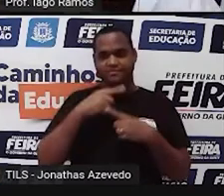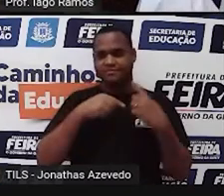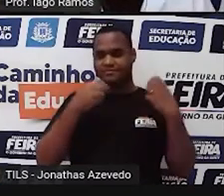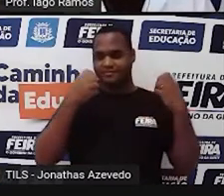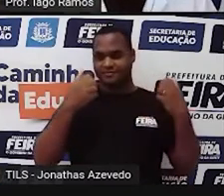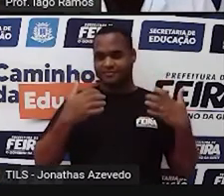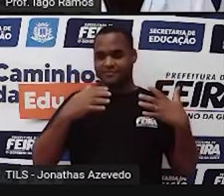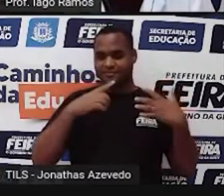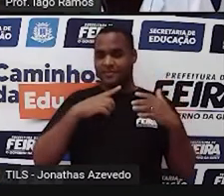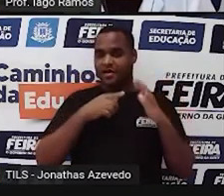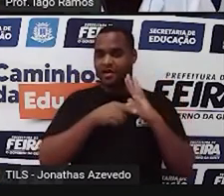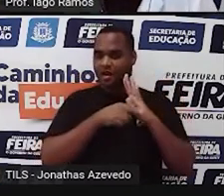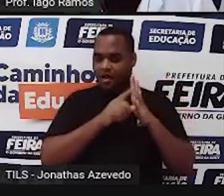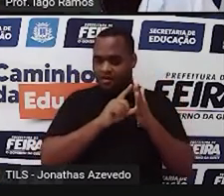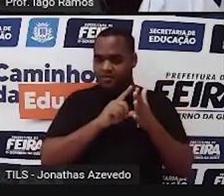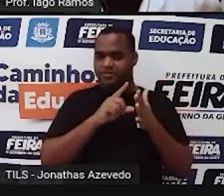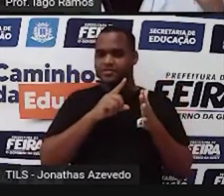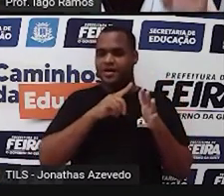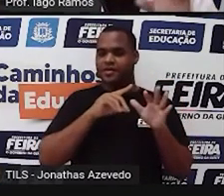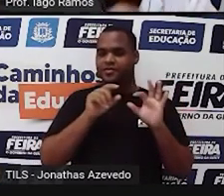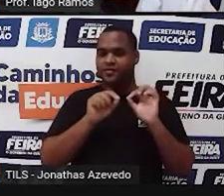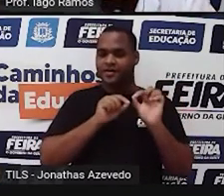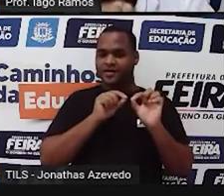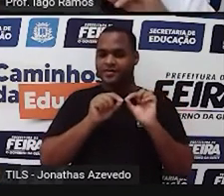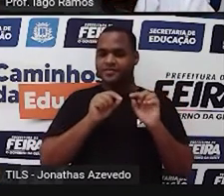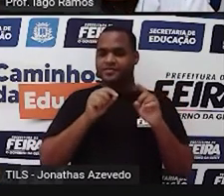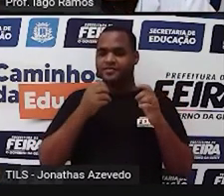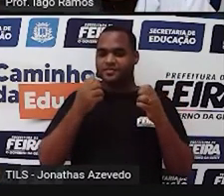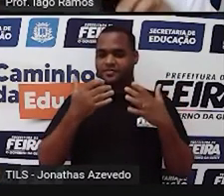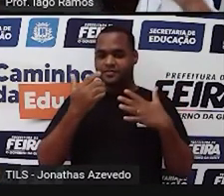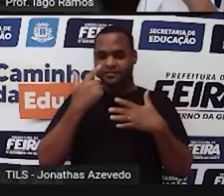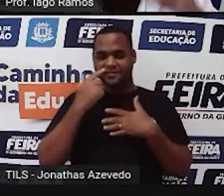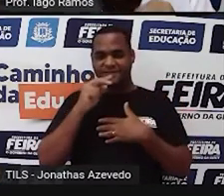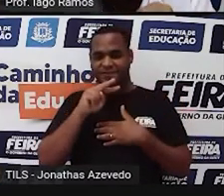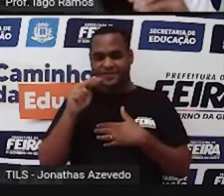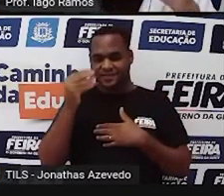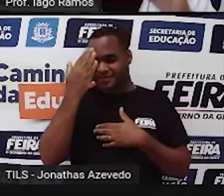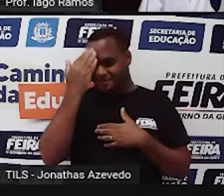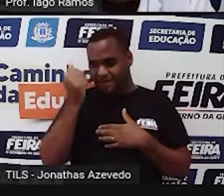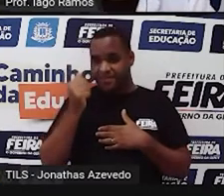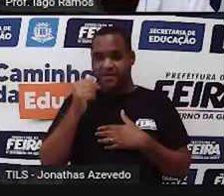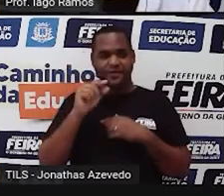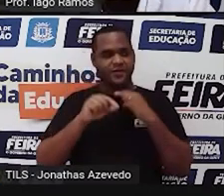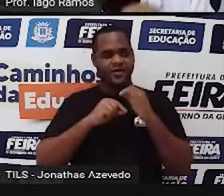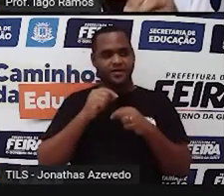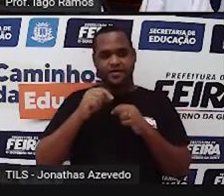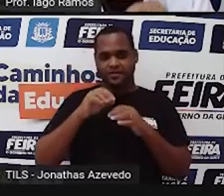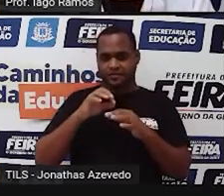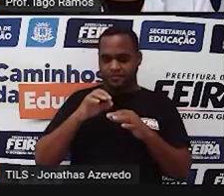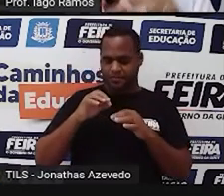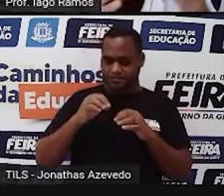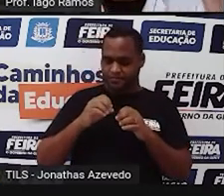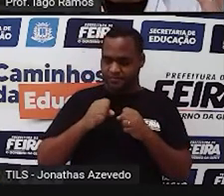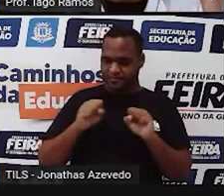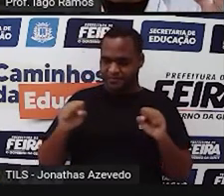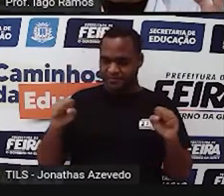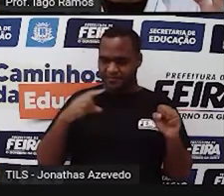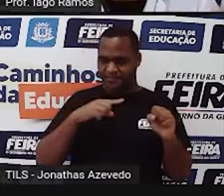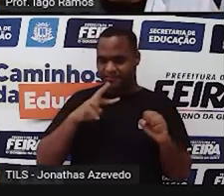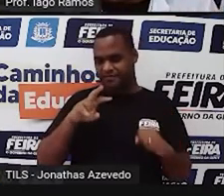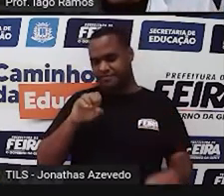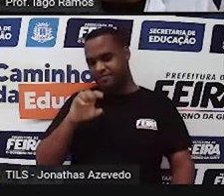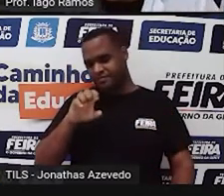né? De antes pra cá, o quanto é que você sabe sobre essas medidas de volume? Você sabe